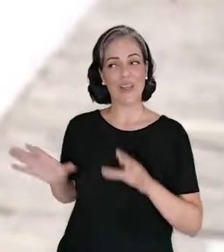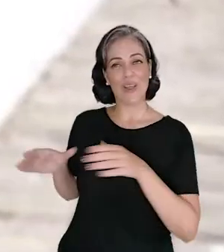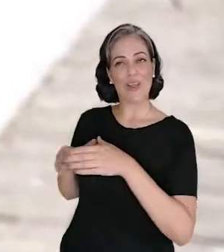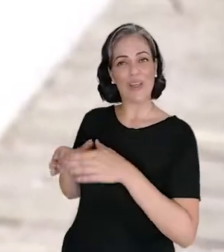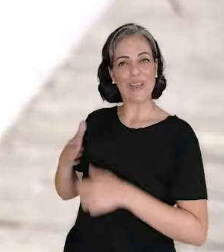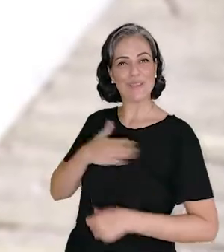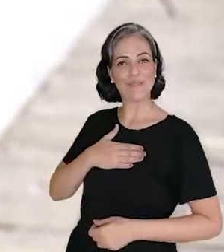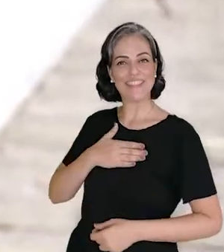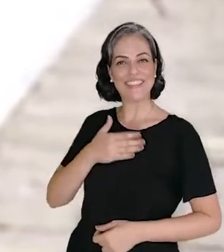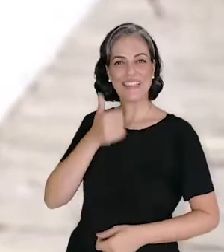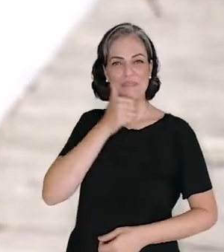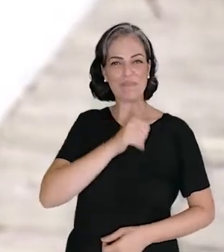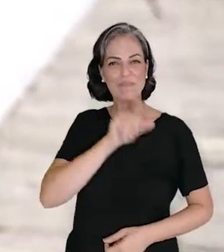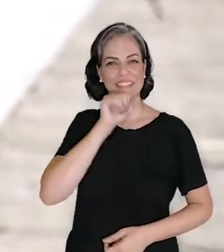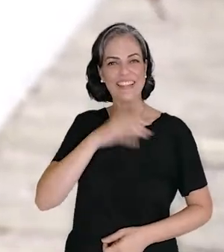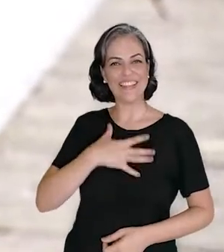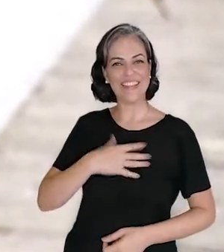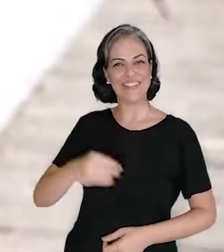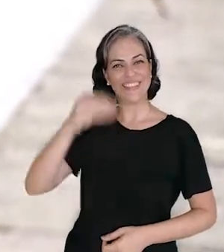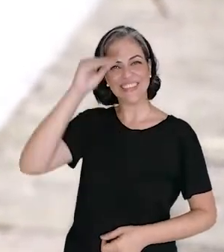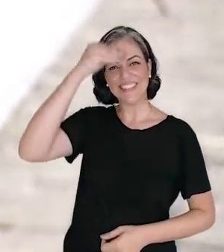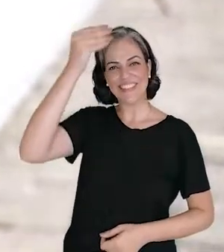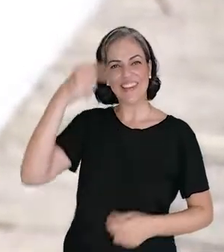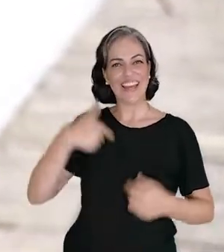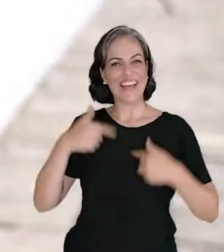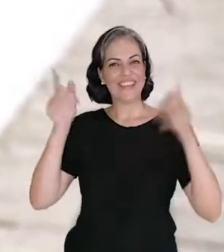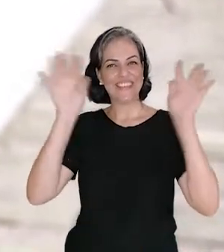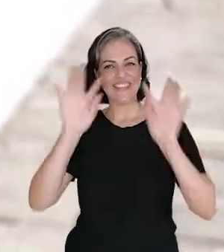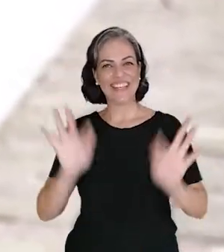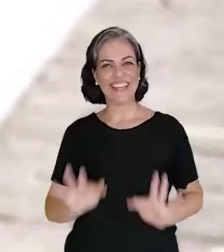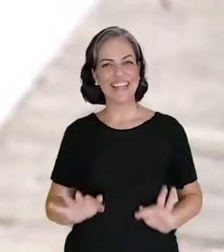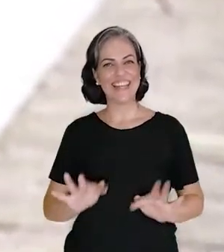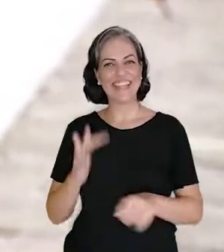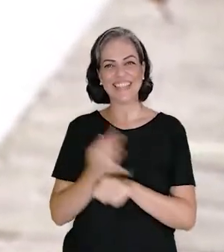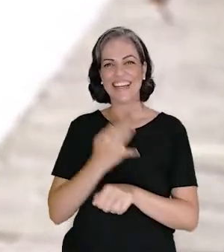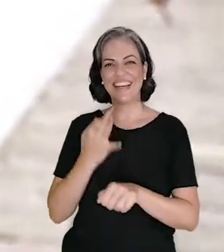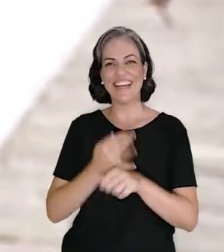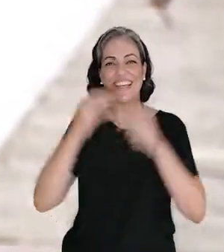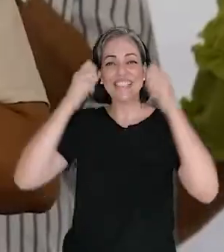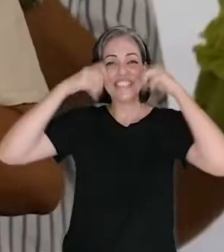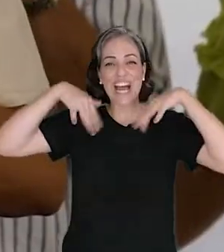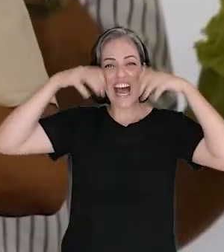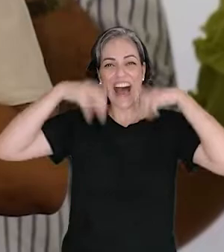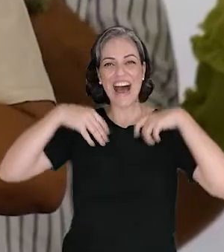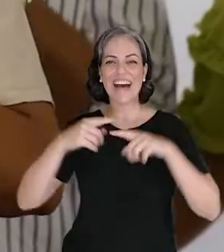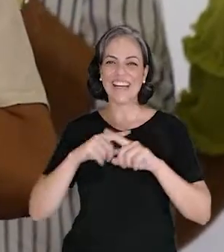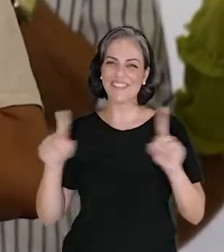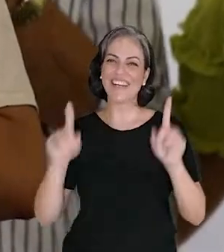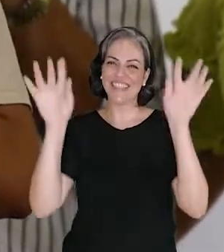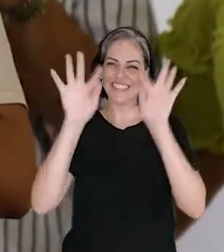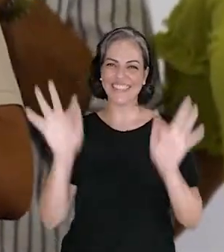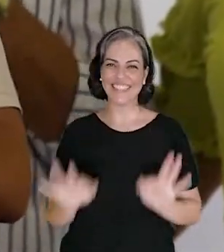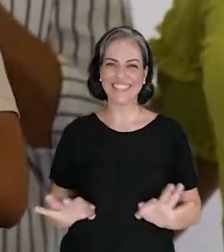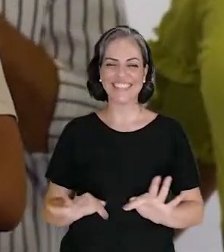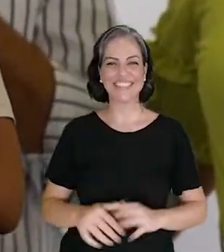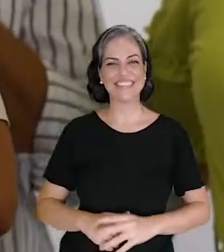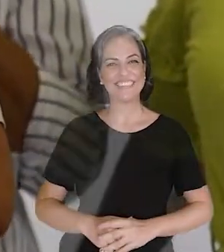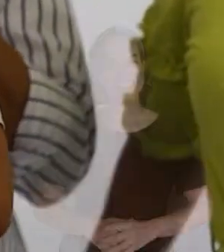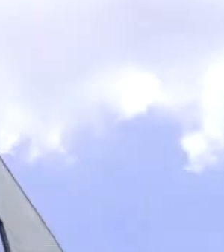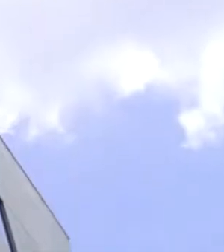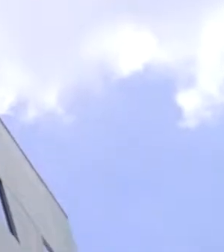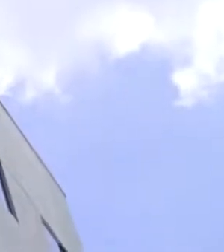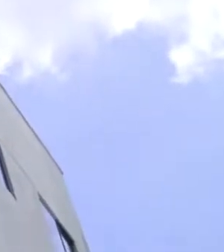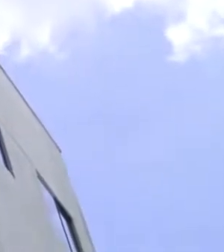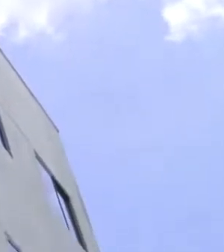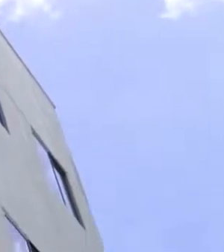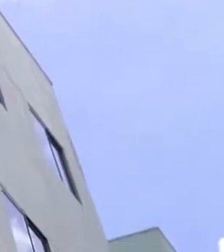Sou-se toda a minha turma, mãe, filho, sobrinho, e eu estou muito feliz. Estou me aguentando de chorar, mas eu estou muito feliz.